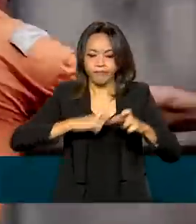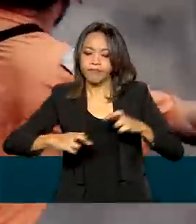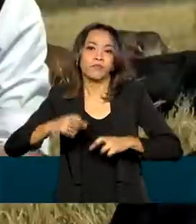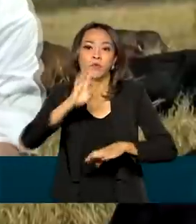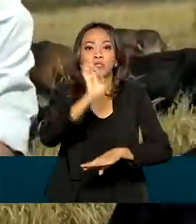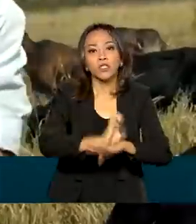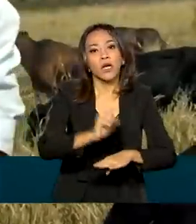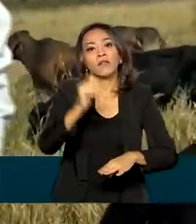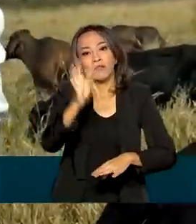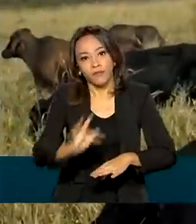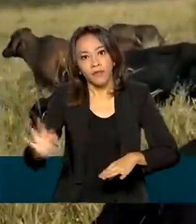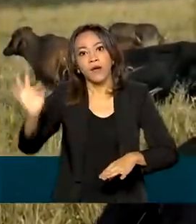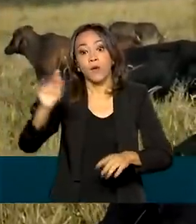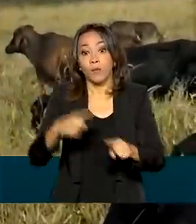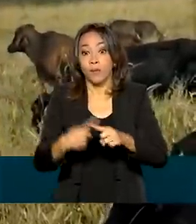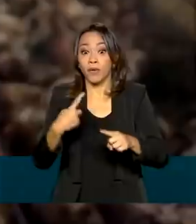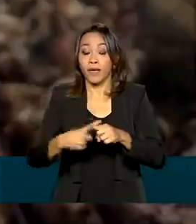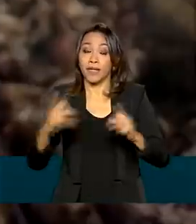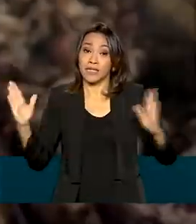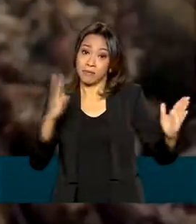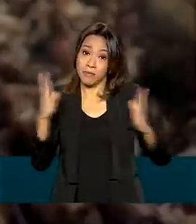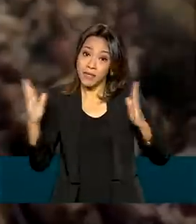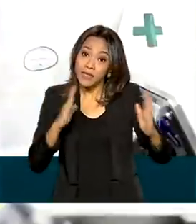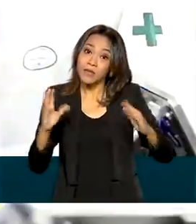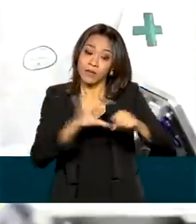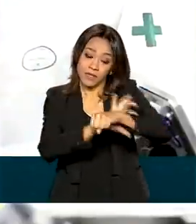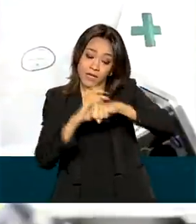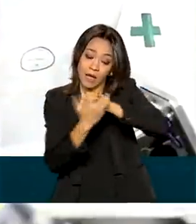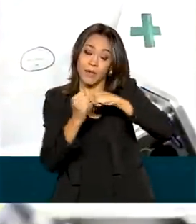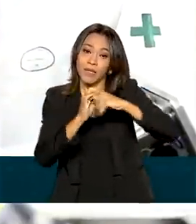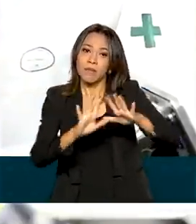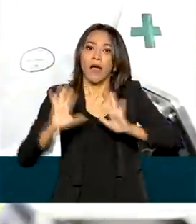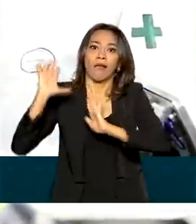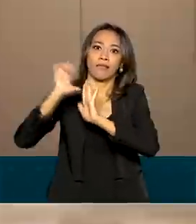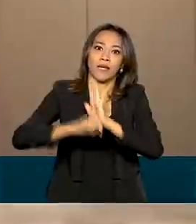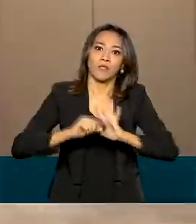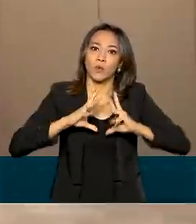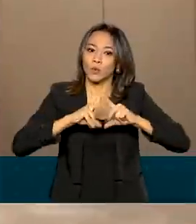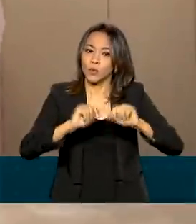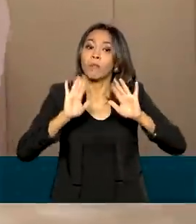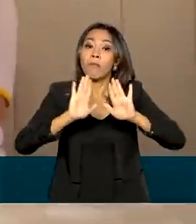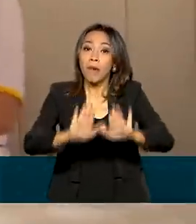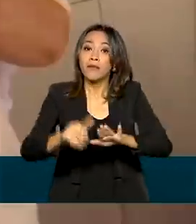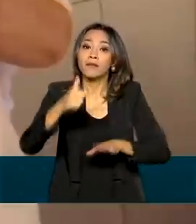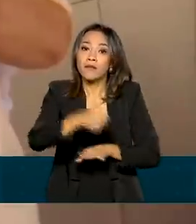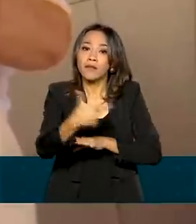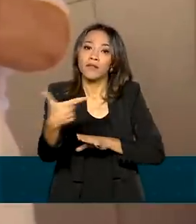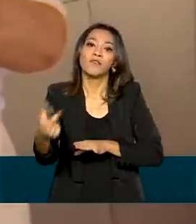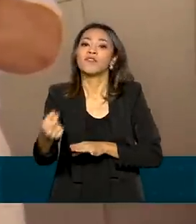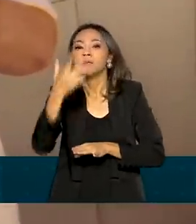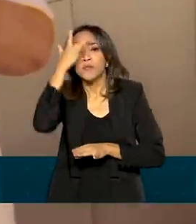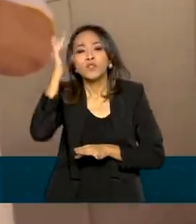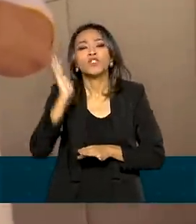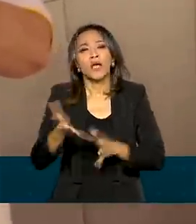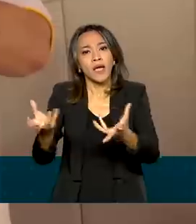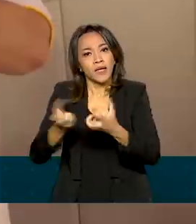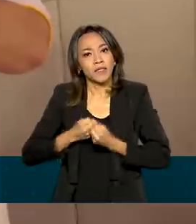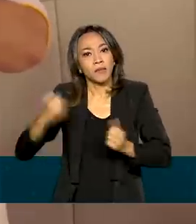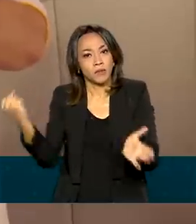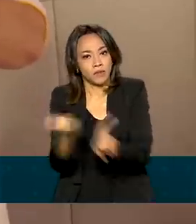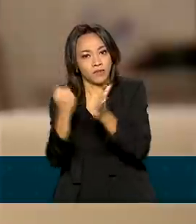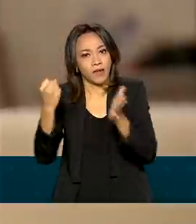A pandemia atrasou todo o processo, mas 120 fabricantes já receberam o certificado para mais de 160